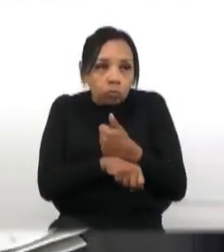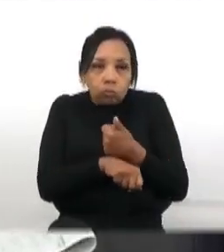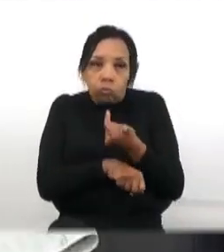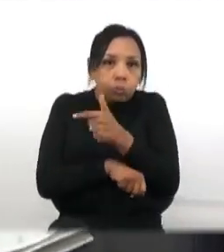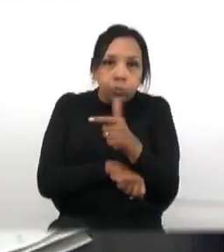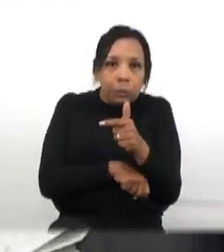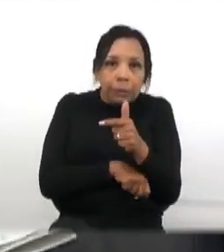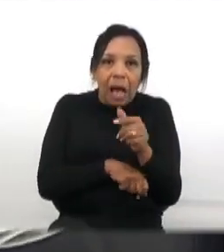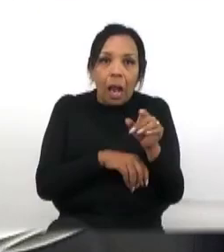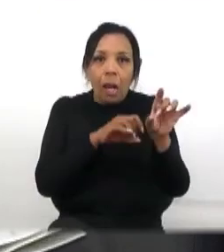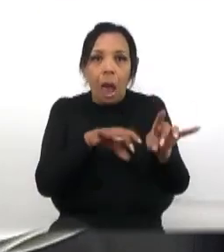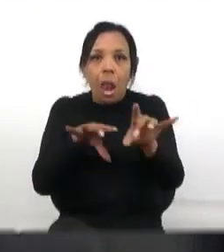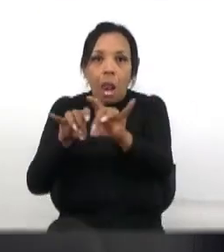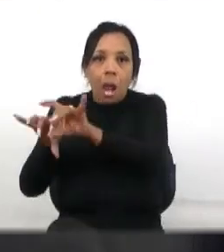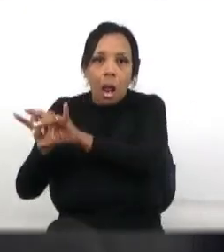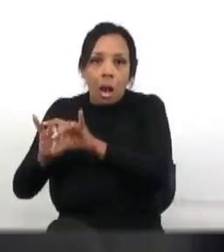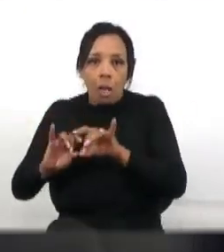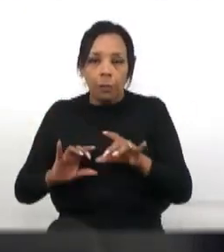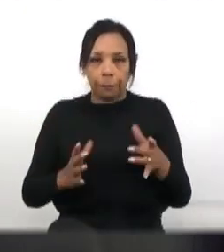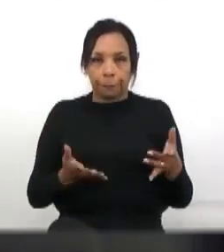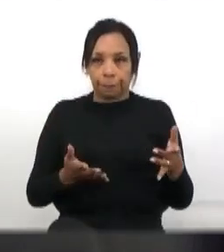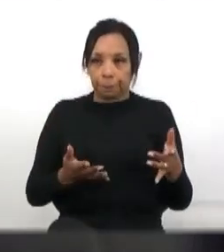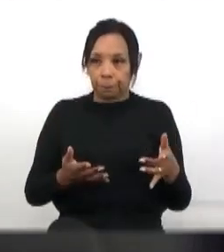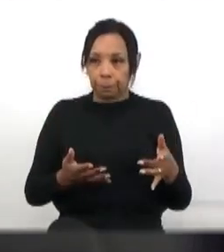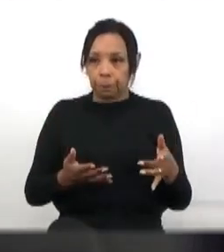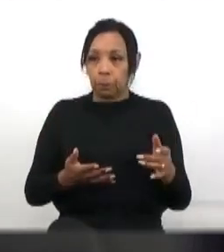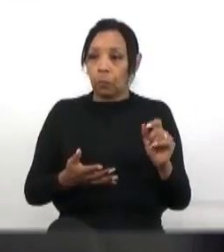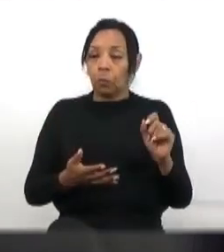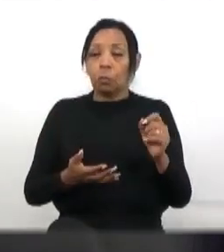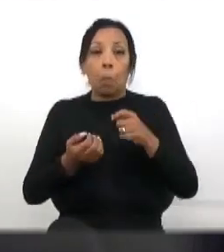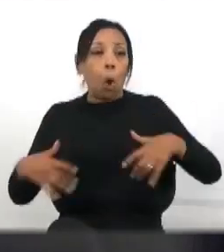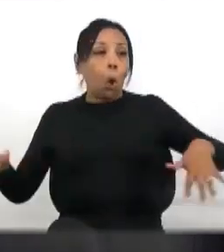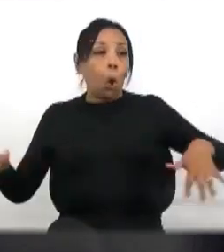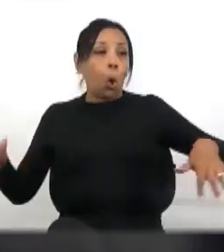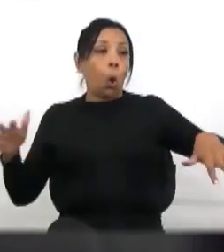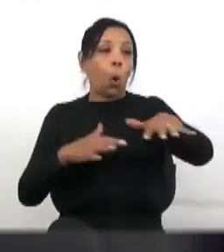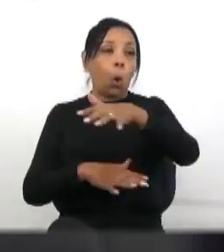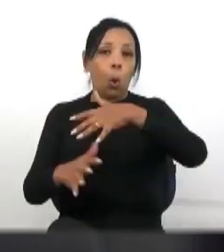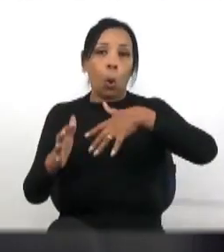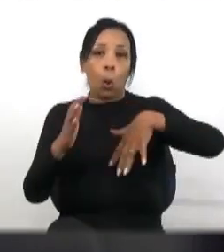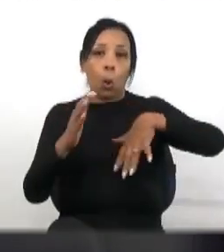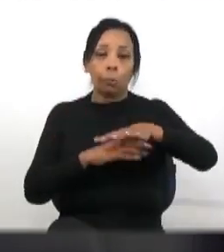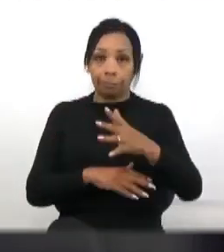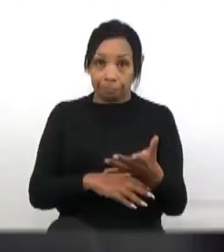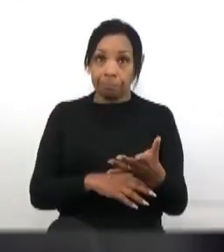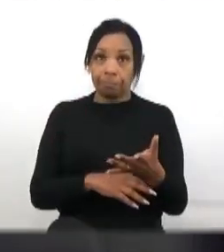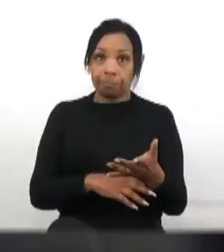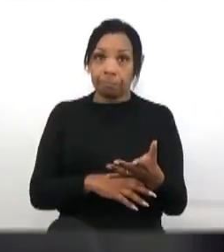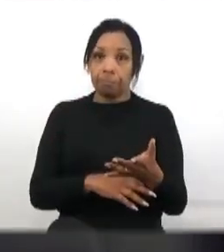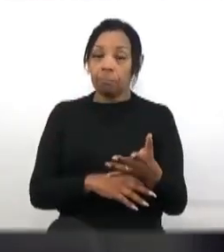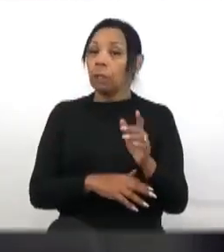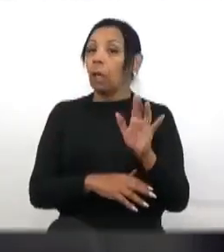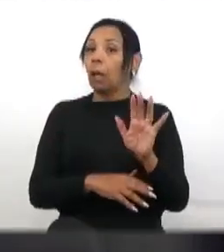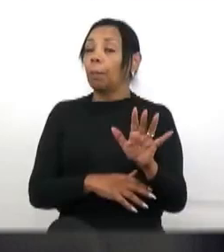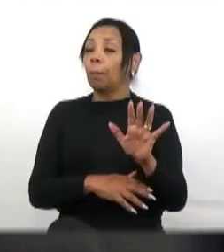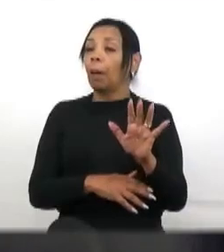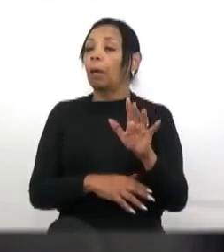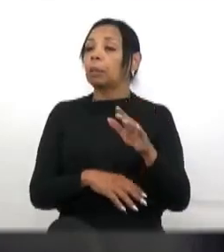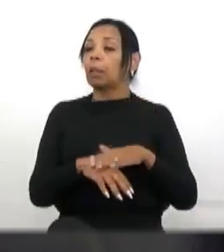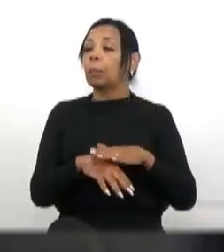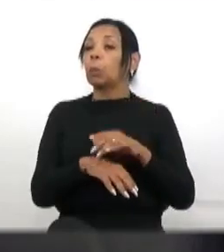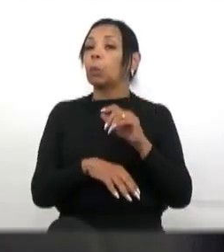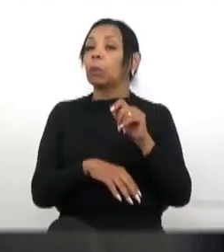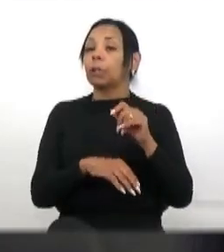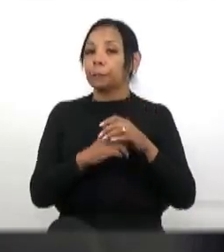abandonado, está tudo jogado, porém, a publicidade indevida, ou seja, dizendo que